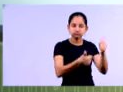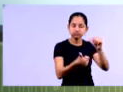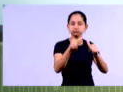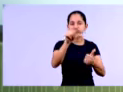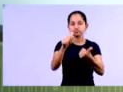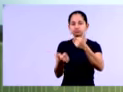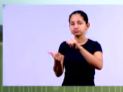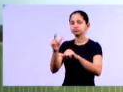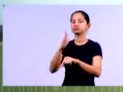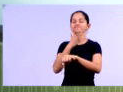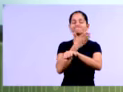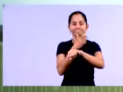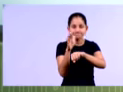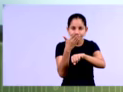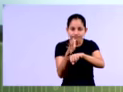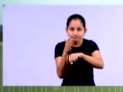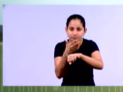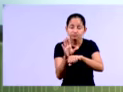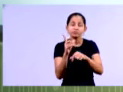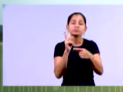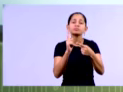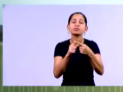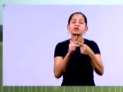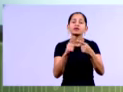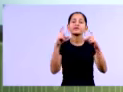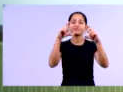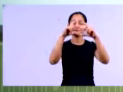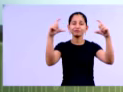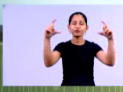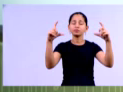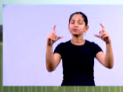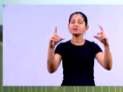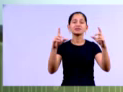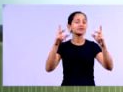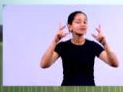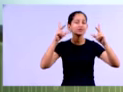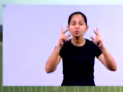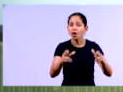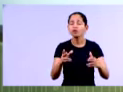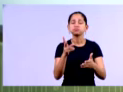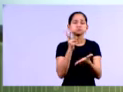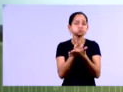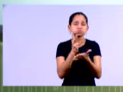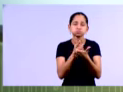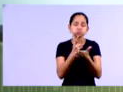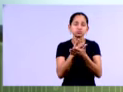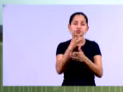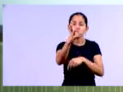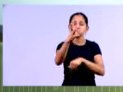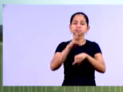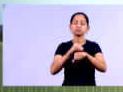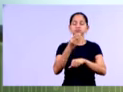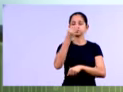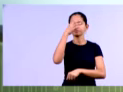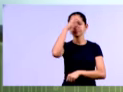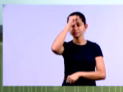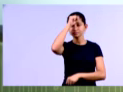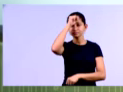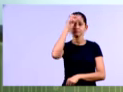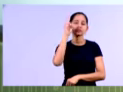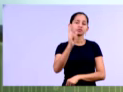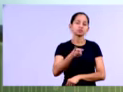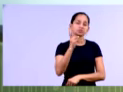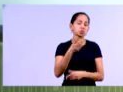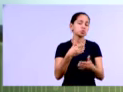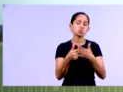demonstrações, porque as fórmulas, elas não vão alterar, né, o sentido delas. Então, você vai poder pegar qualquer empresa que você